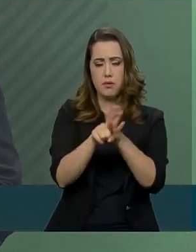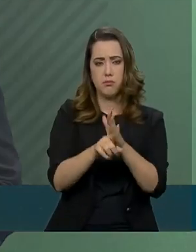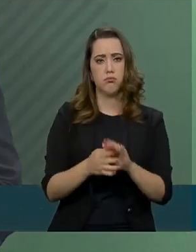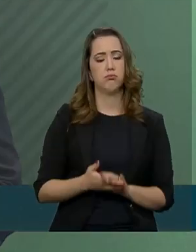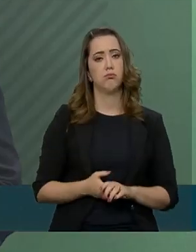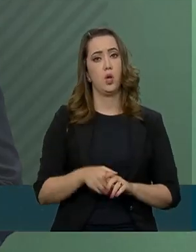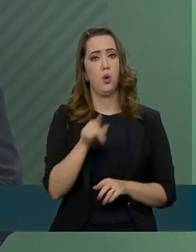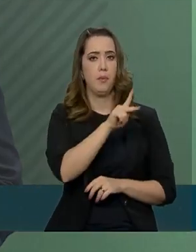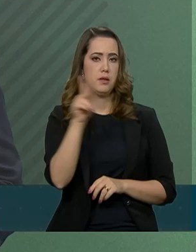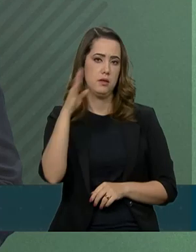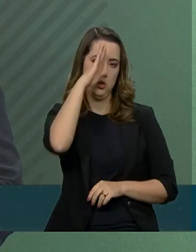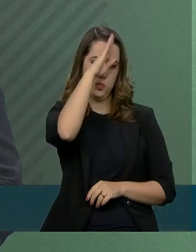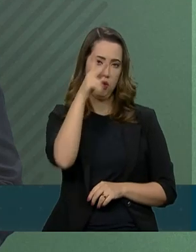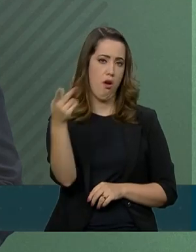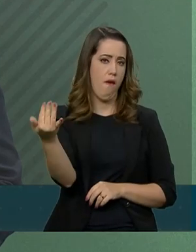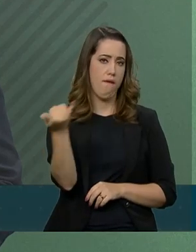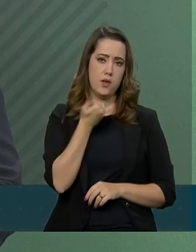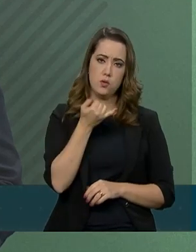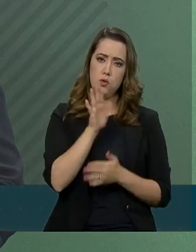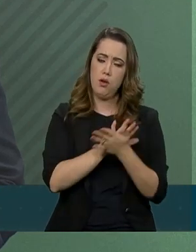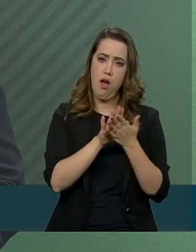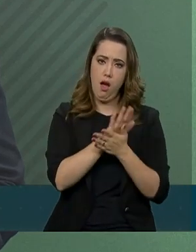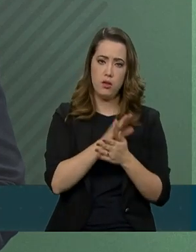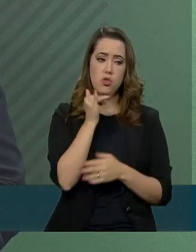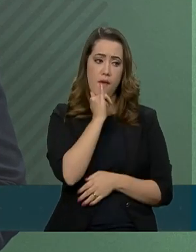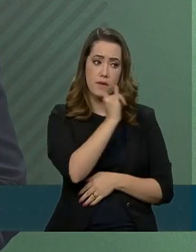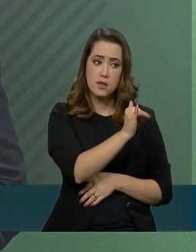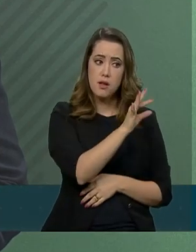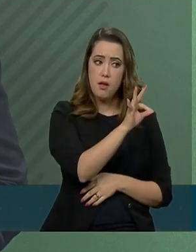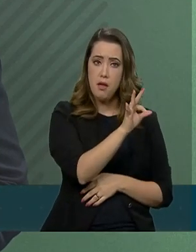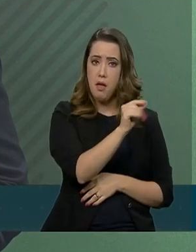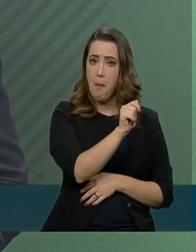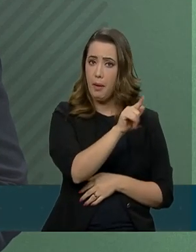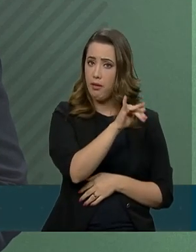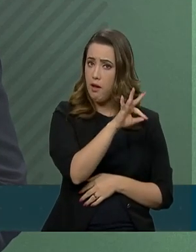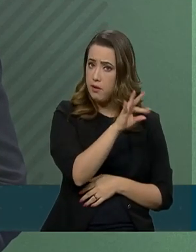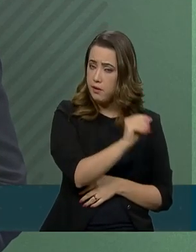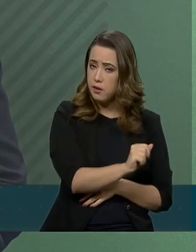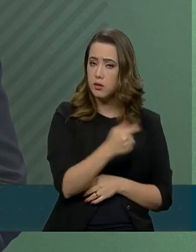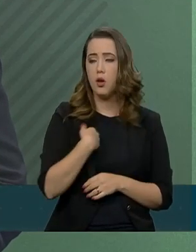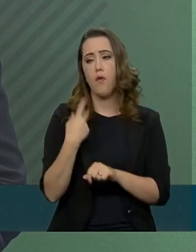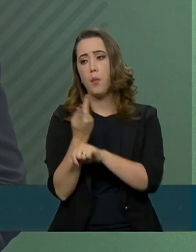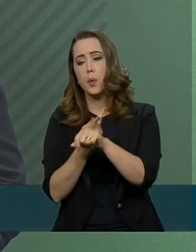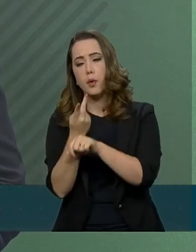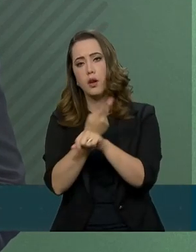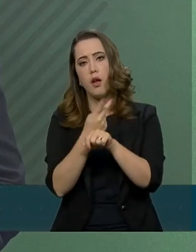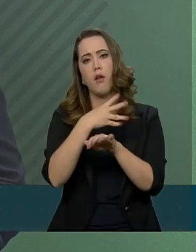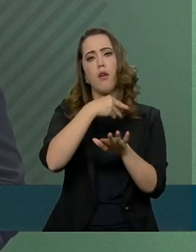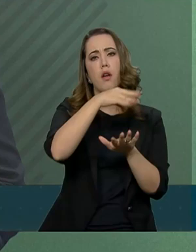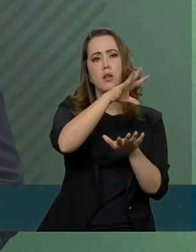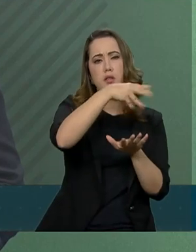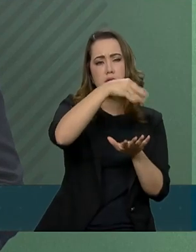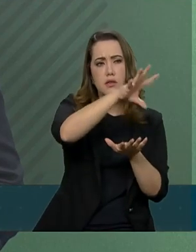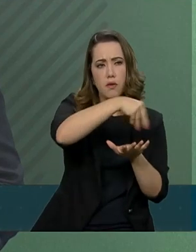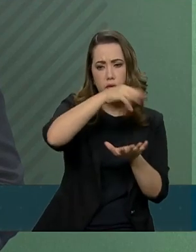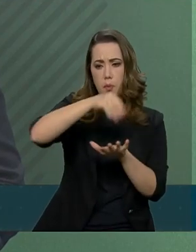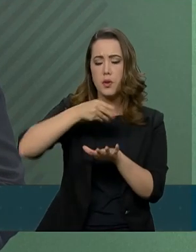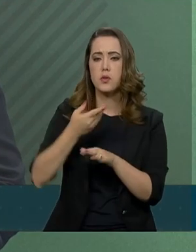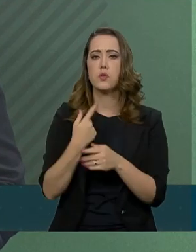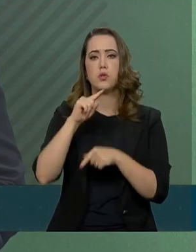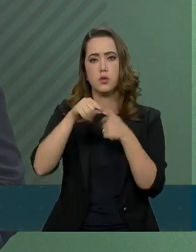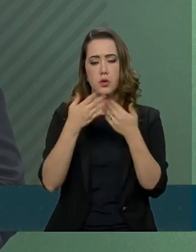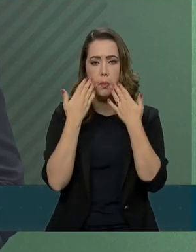comentou isso. Como eu disse para a jornalista Thalita, procurarei obter dele a informação e passar para vocês.